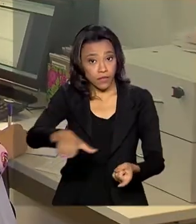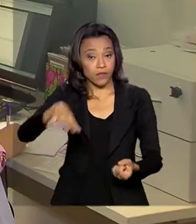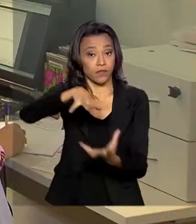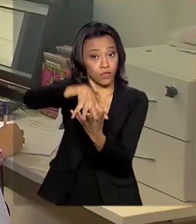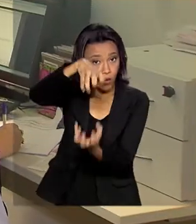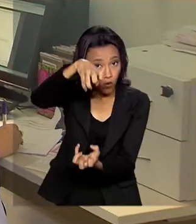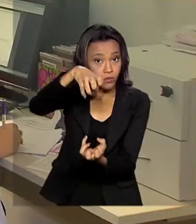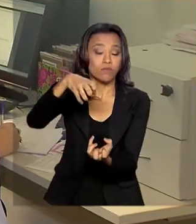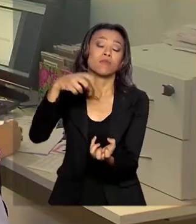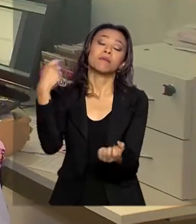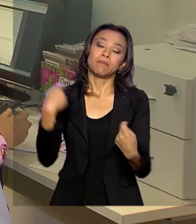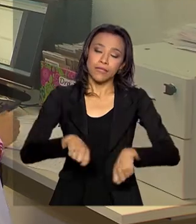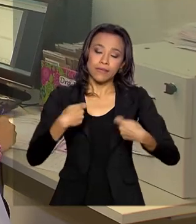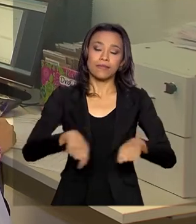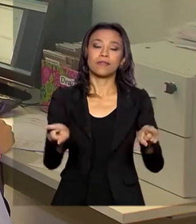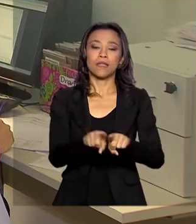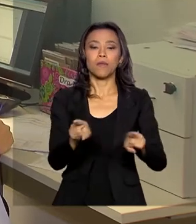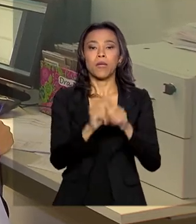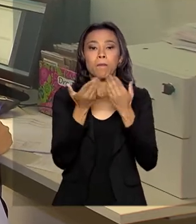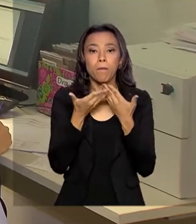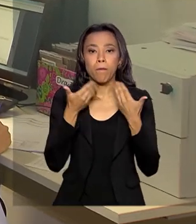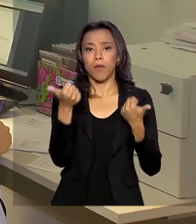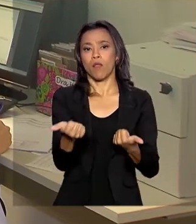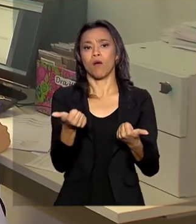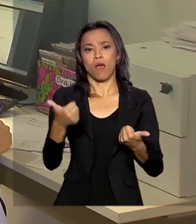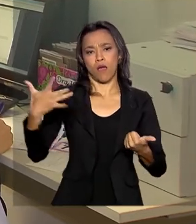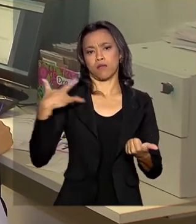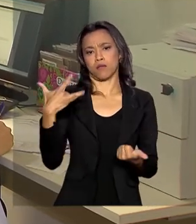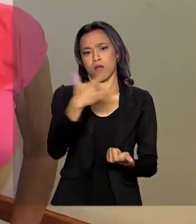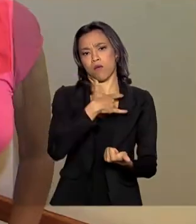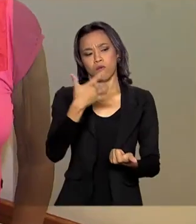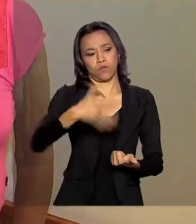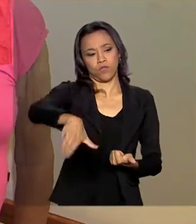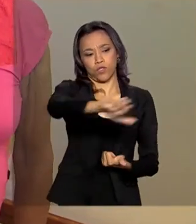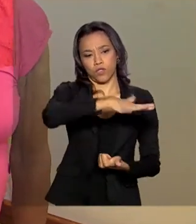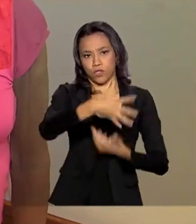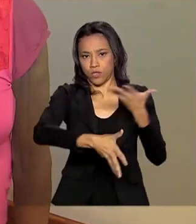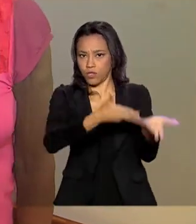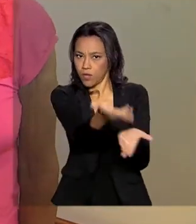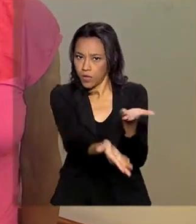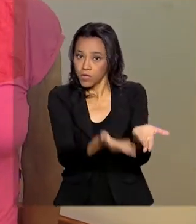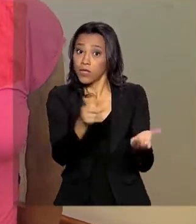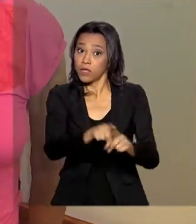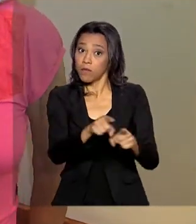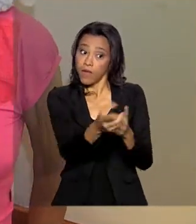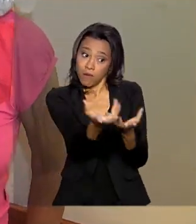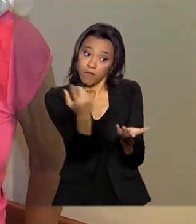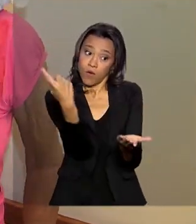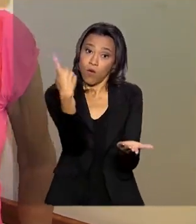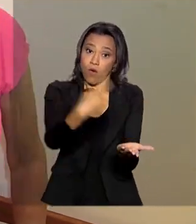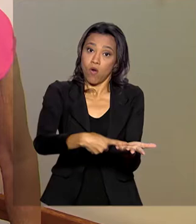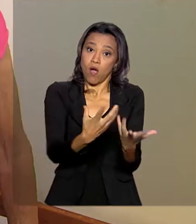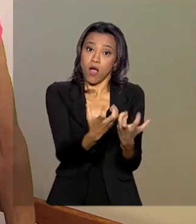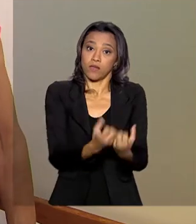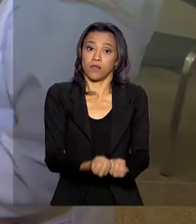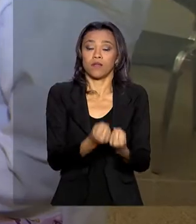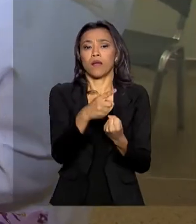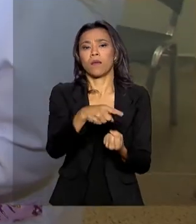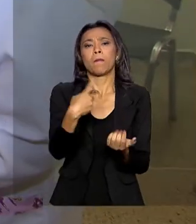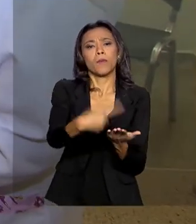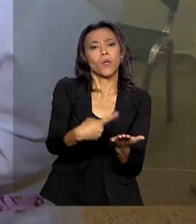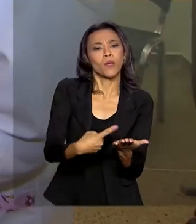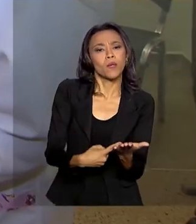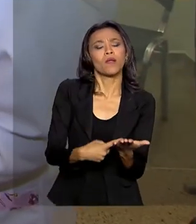Vai ser preciso também melhorar as condições de saúde da população e aderir a programas estratégicos, como Saúde na Hora.